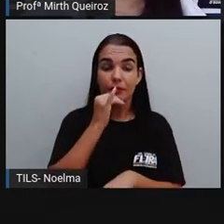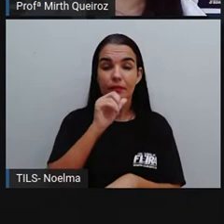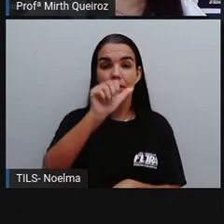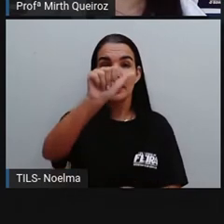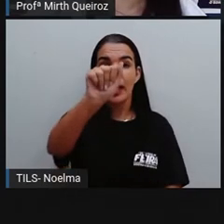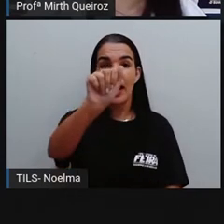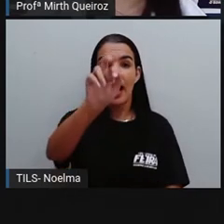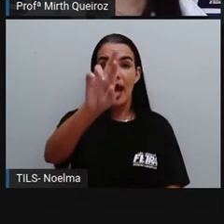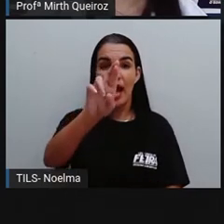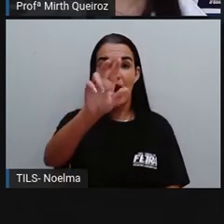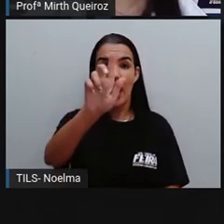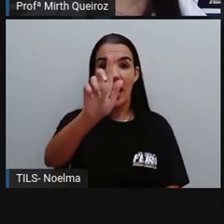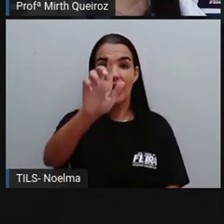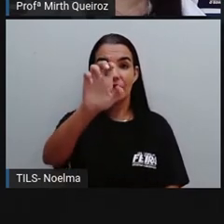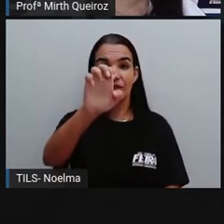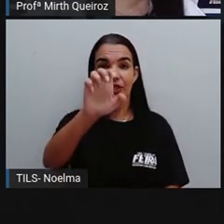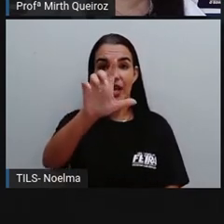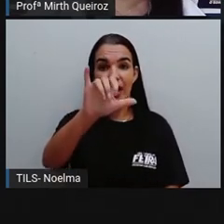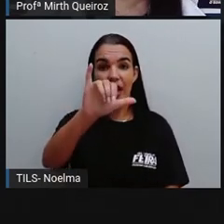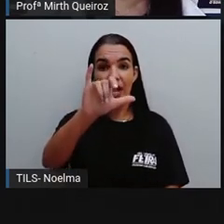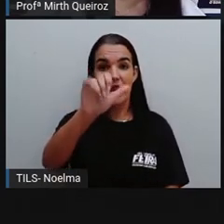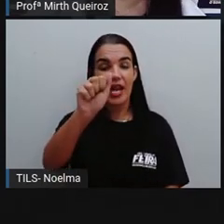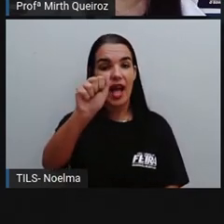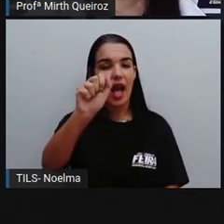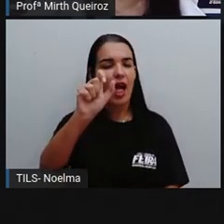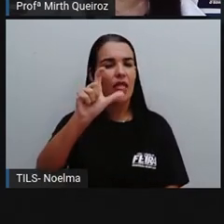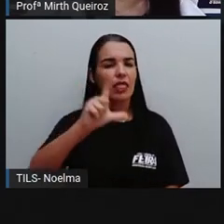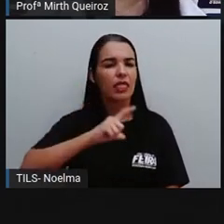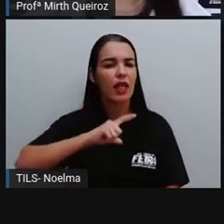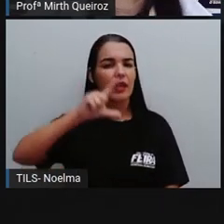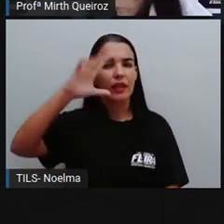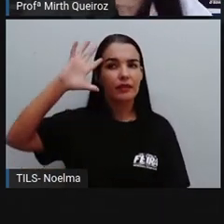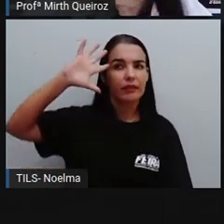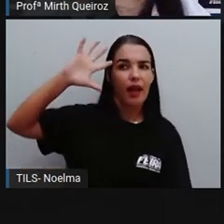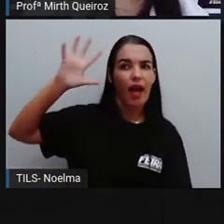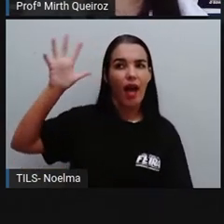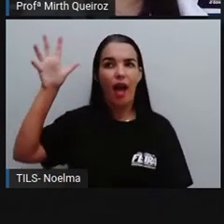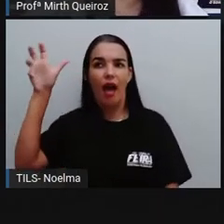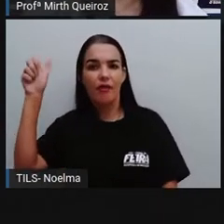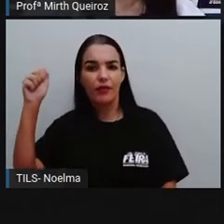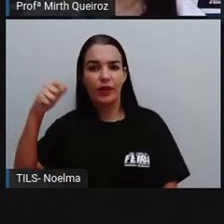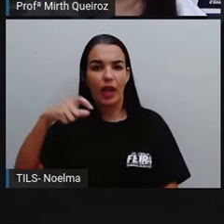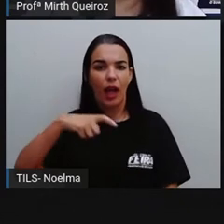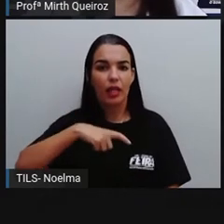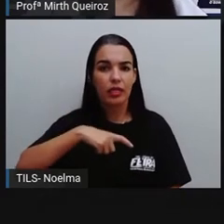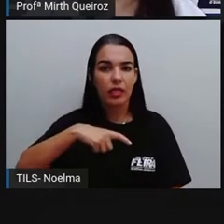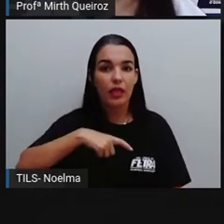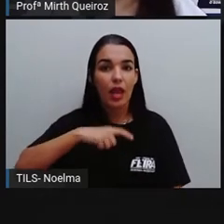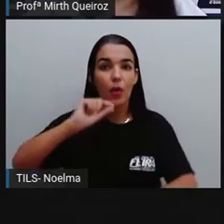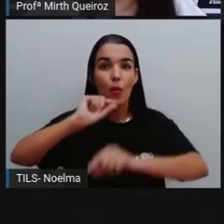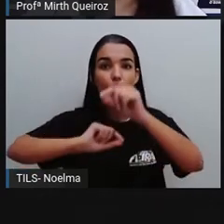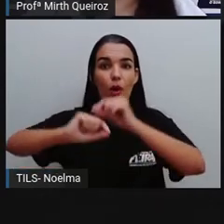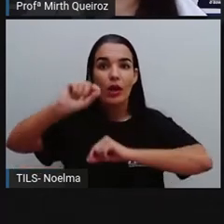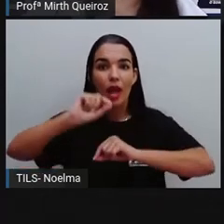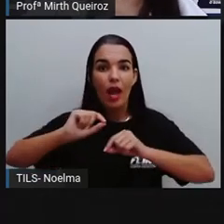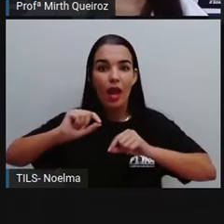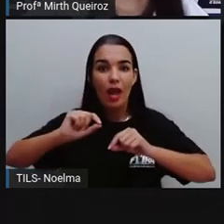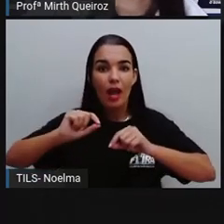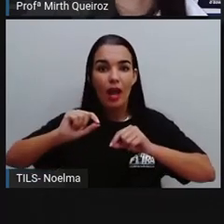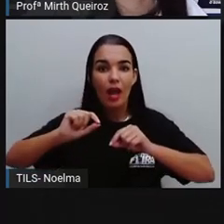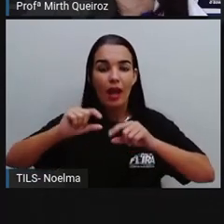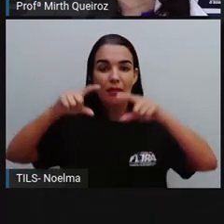continente africano, ela tem 10 espaços. Imagina aí, é um sólido geométrico, uma moeda.